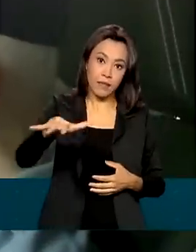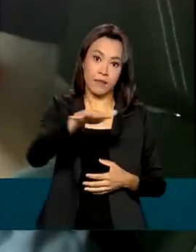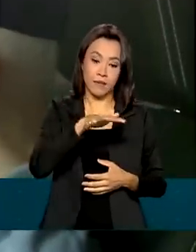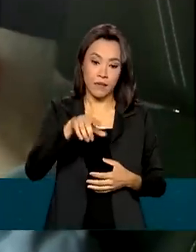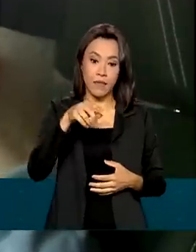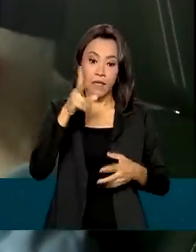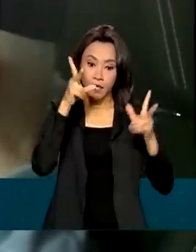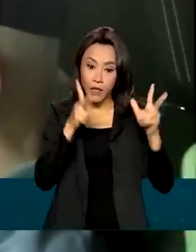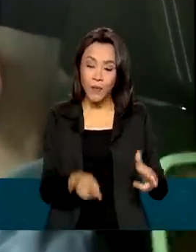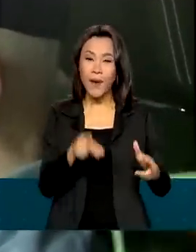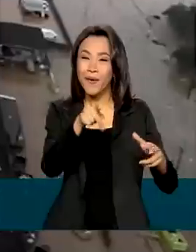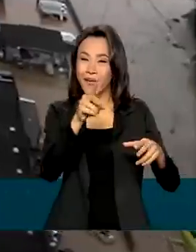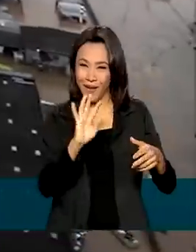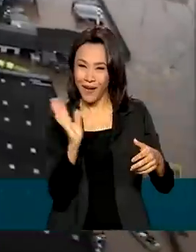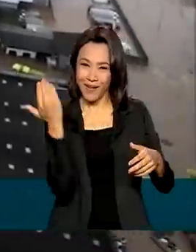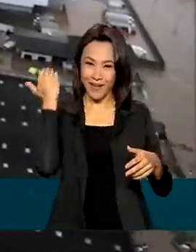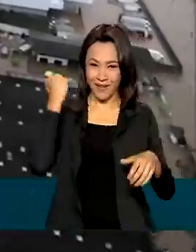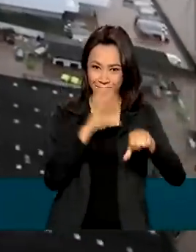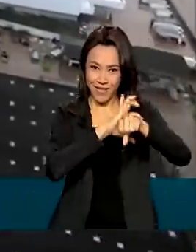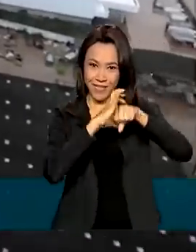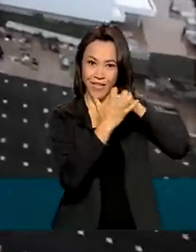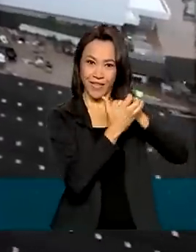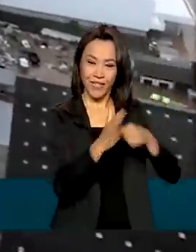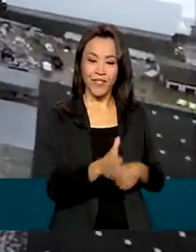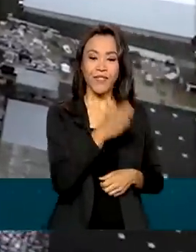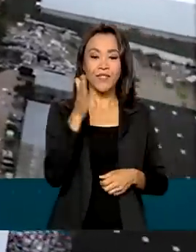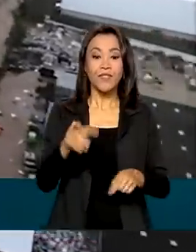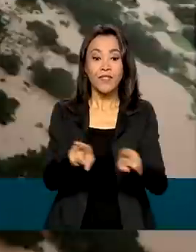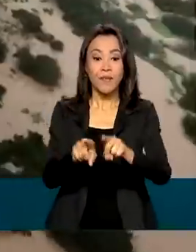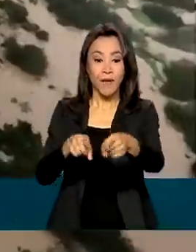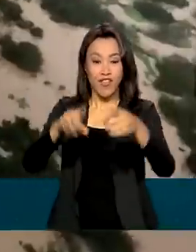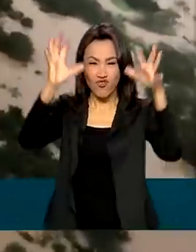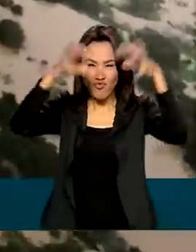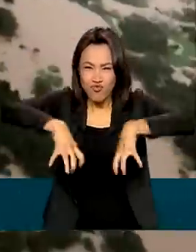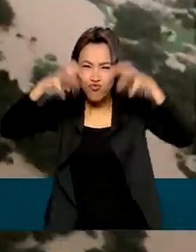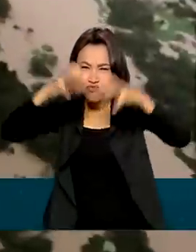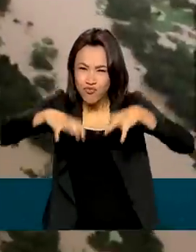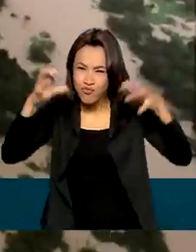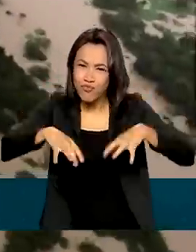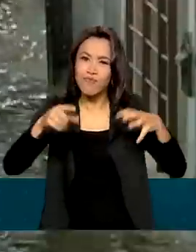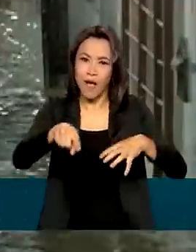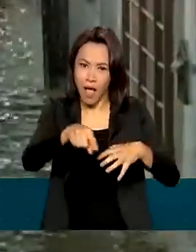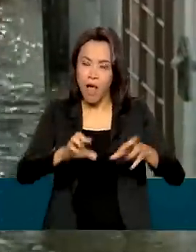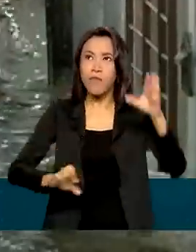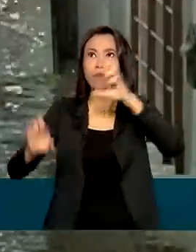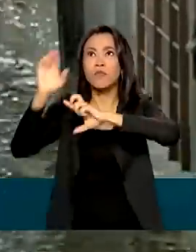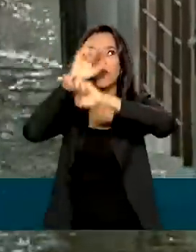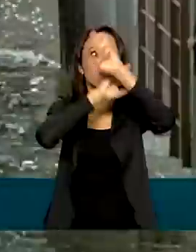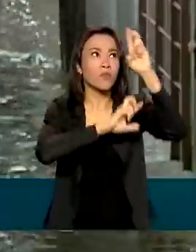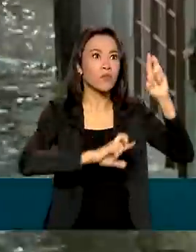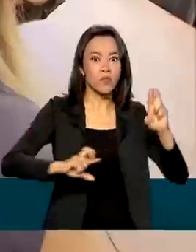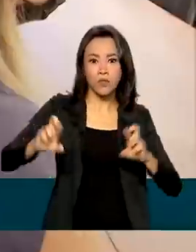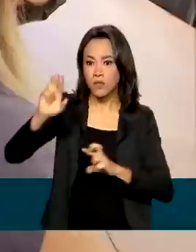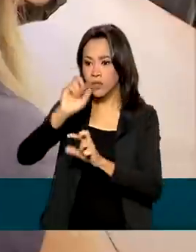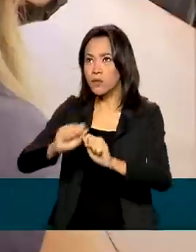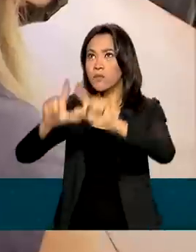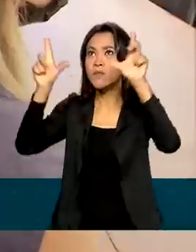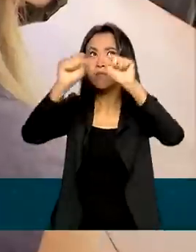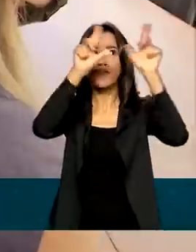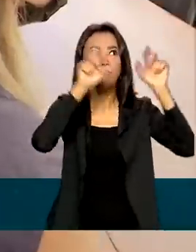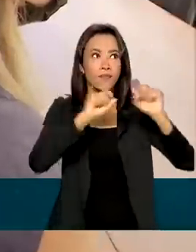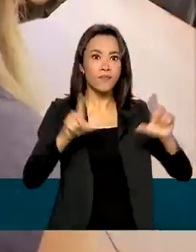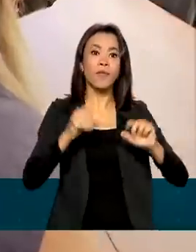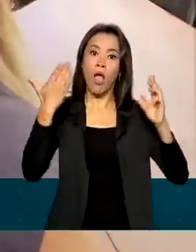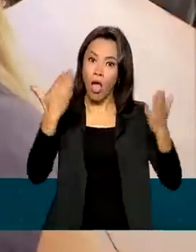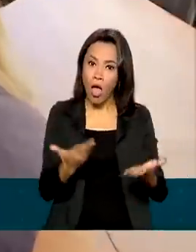como é na Covid-19 e nas enchentes causadas pelas fortes chuvas que caíram nos últimos meses no Brasil. Esse é o